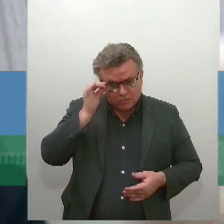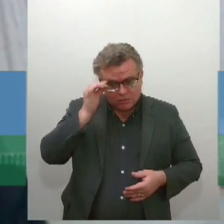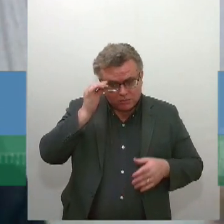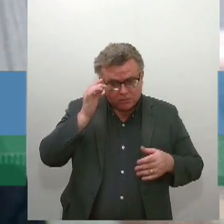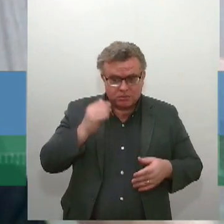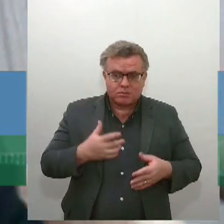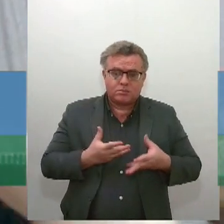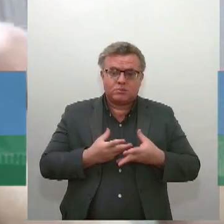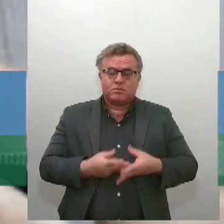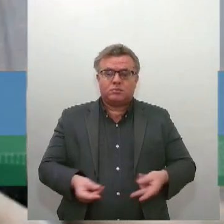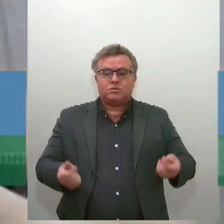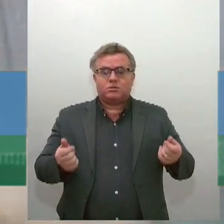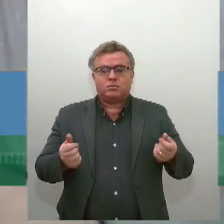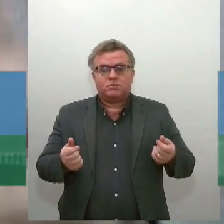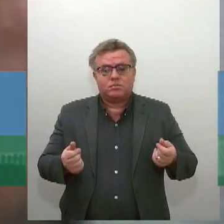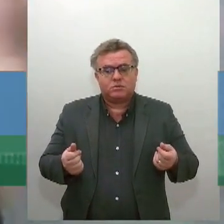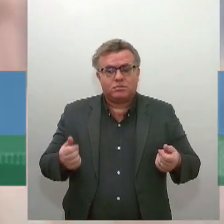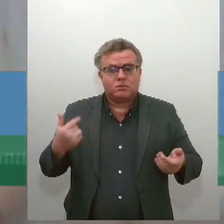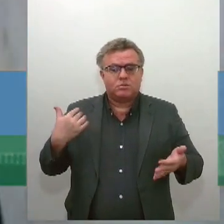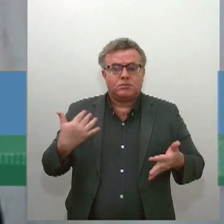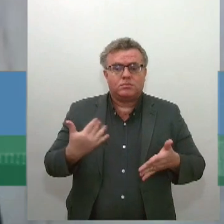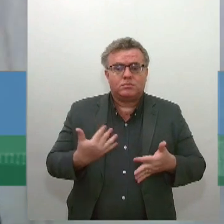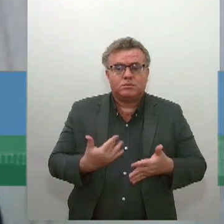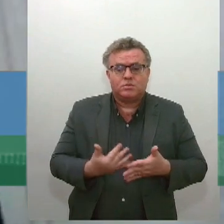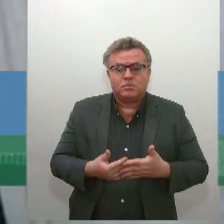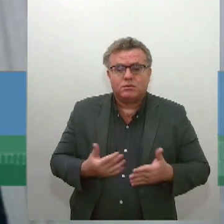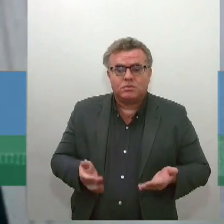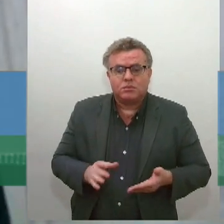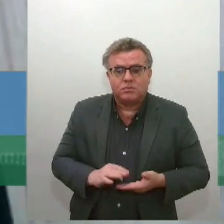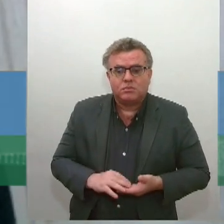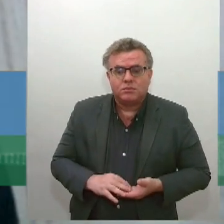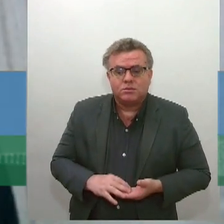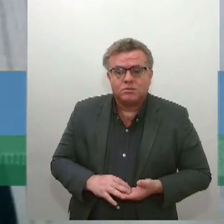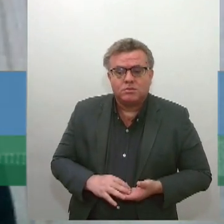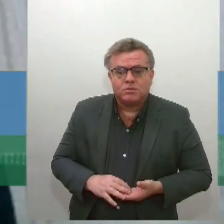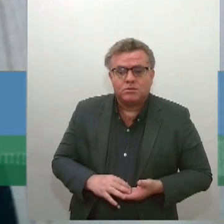perdeu no tempo. Então, por exemplo, deixa dar um exemplo bem prático, vamos lá.